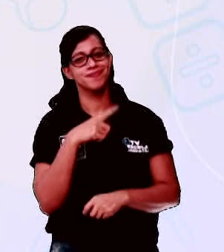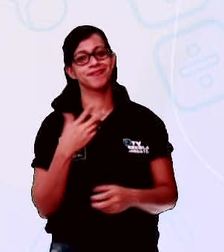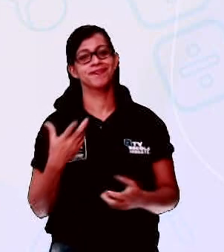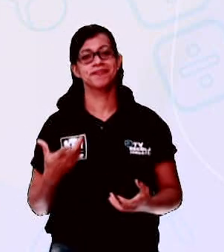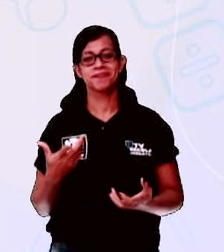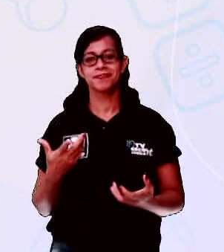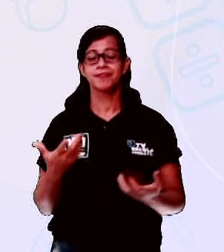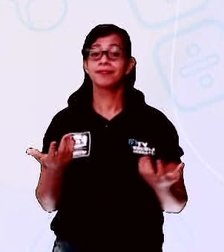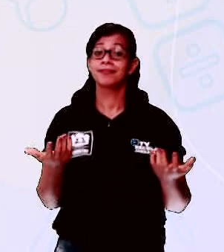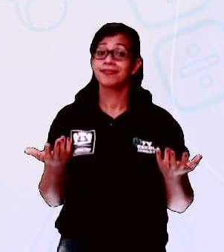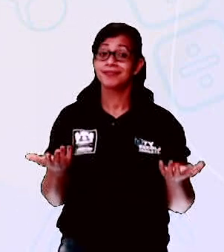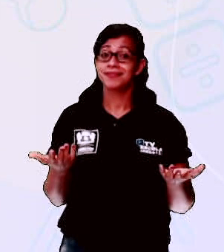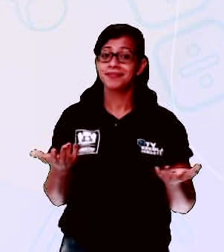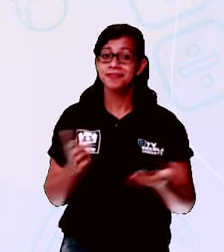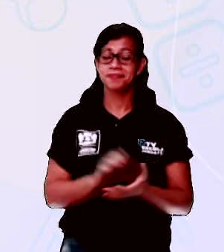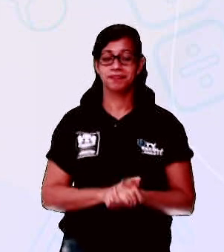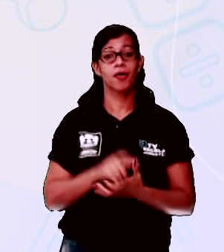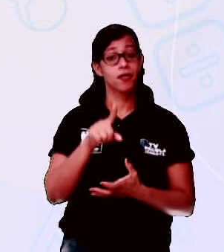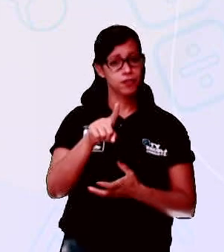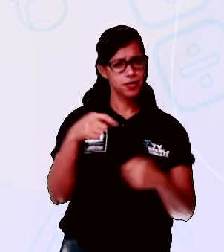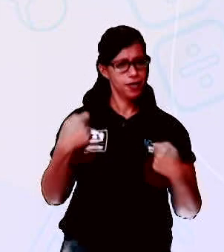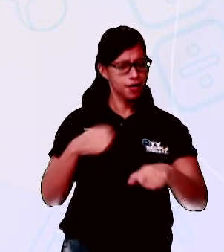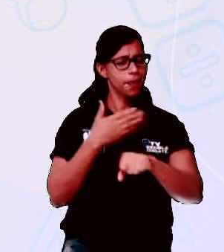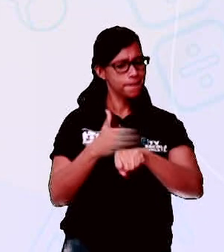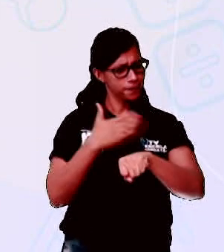Opa, agora é com vocês. Dez segundos.